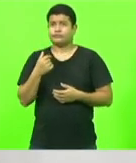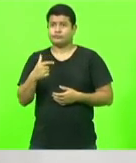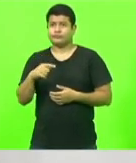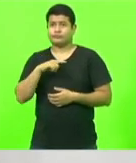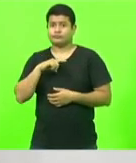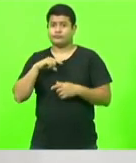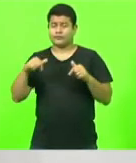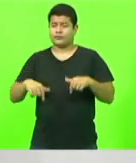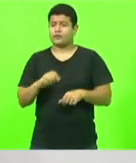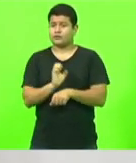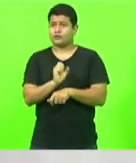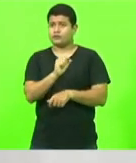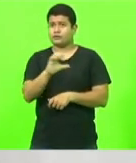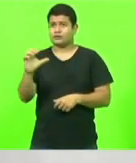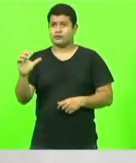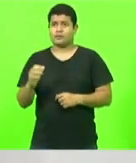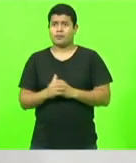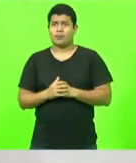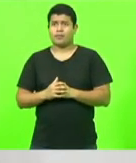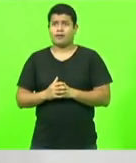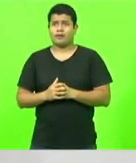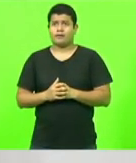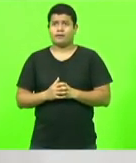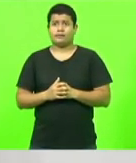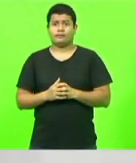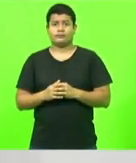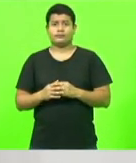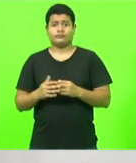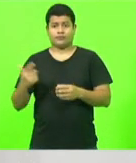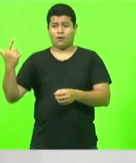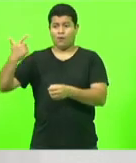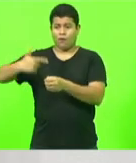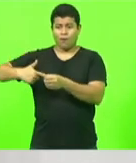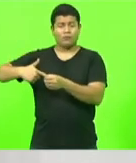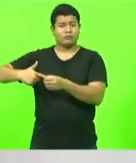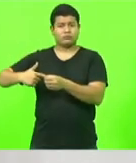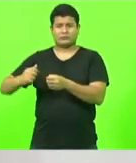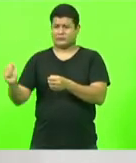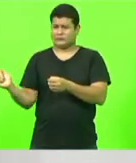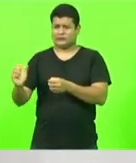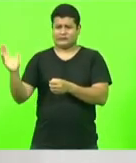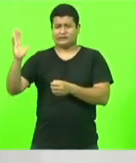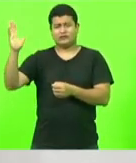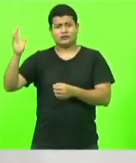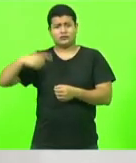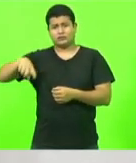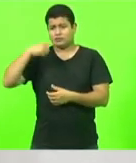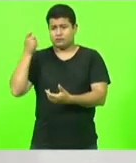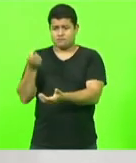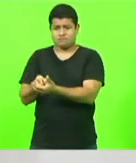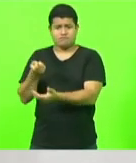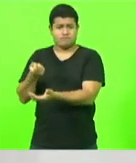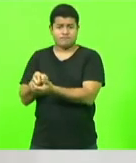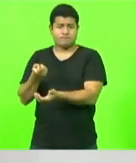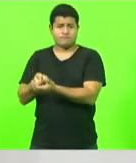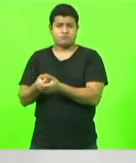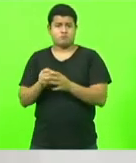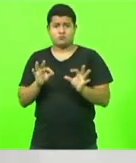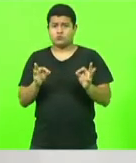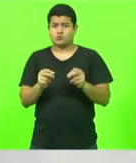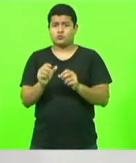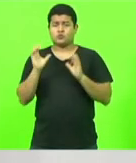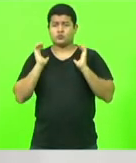Estado de Santa Catarina. Além do combustível que nós estamos pagando um alto preço. Todos os cidadãos